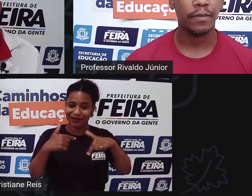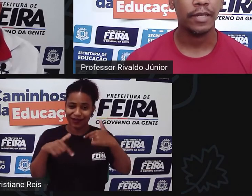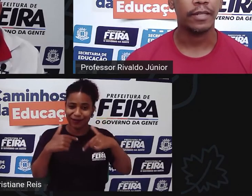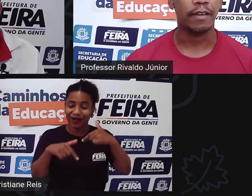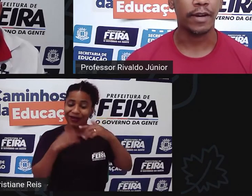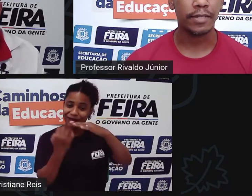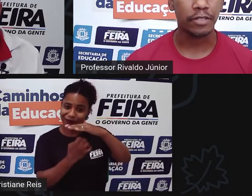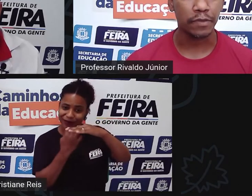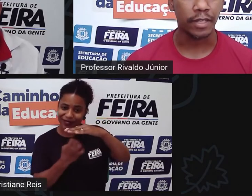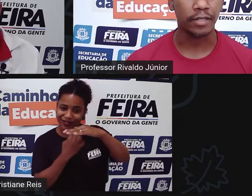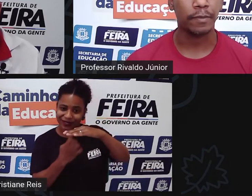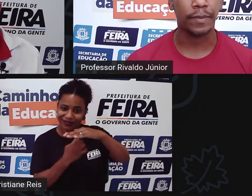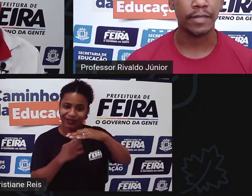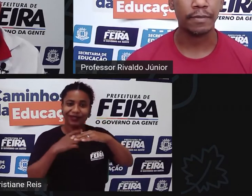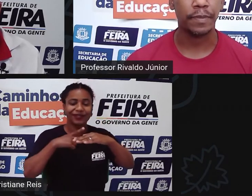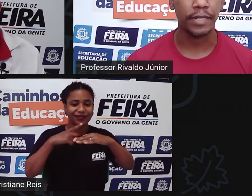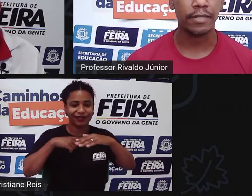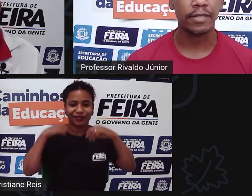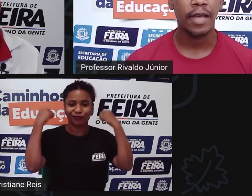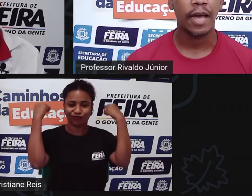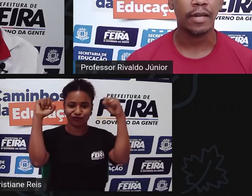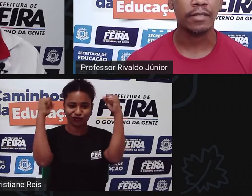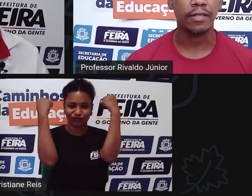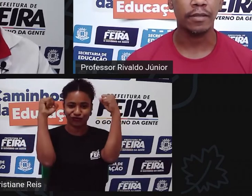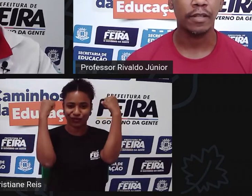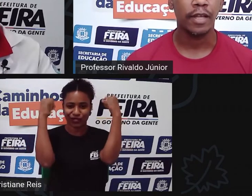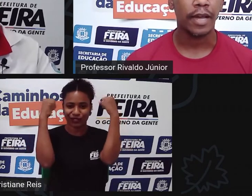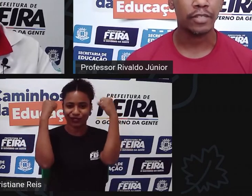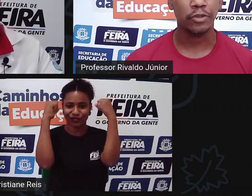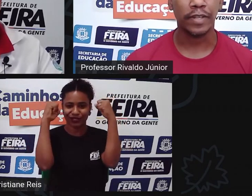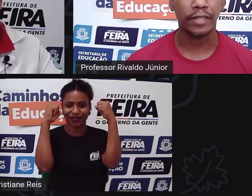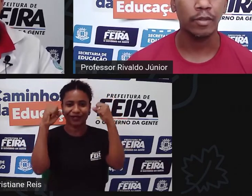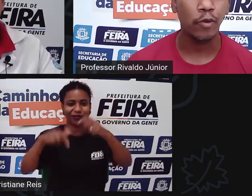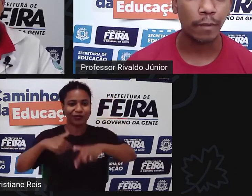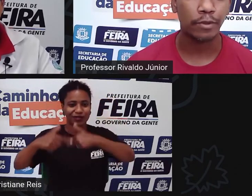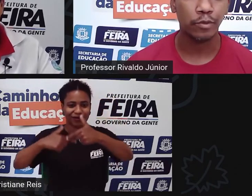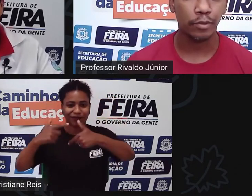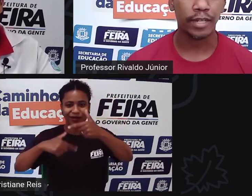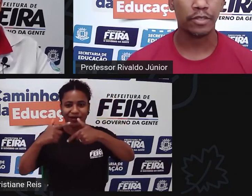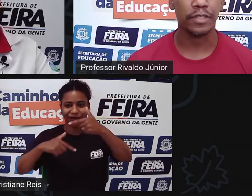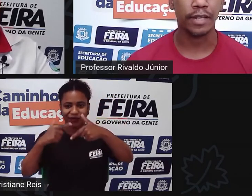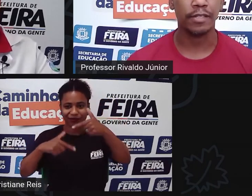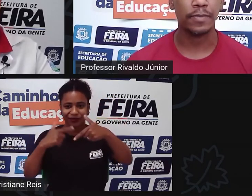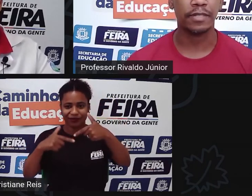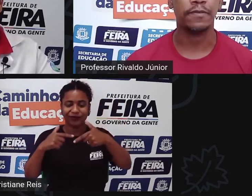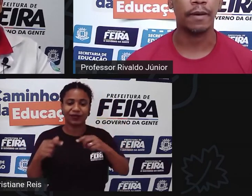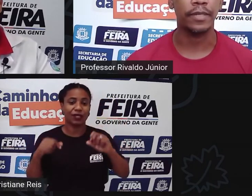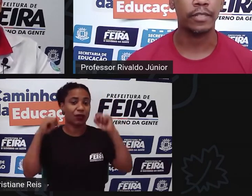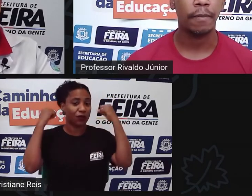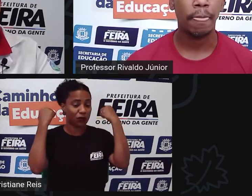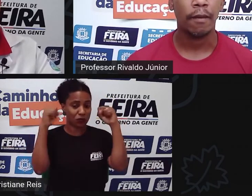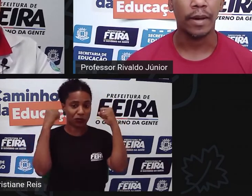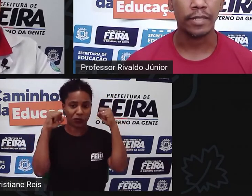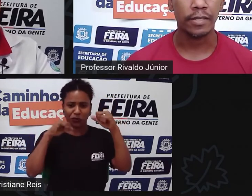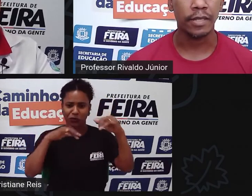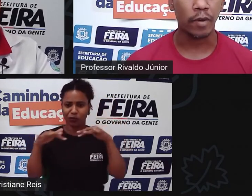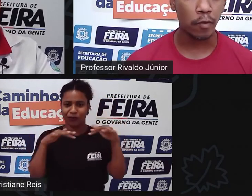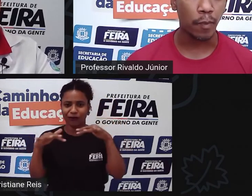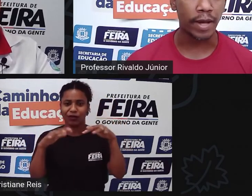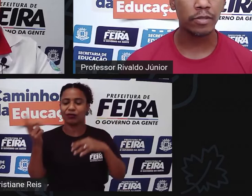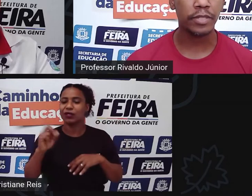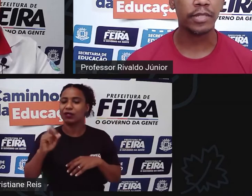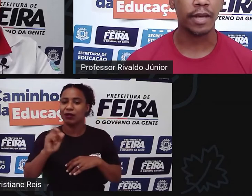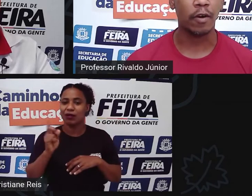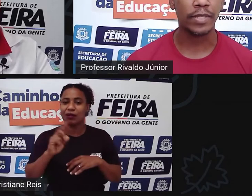levar essa atividade para as empresas assim a gente não vai entrar no âmbito da atividade especificamente mas assim